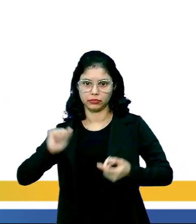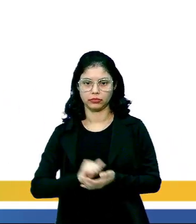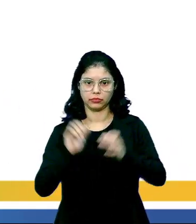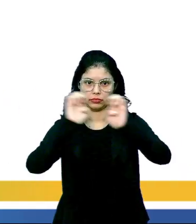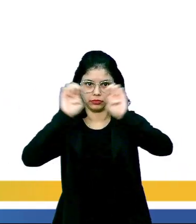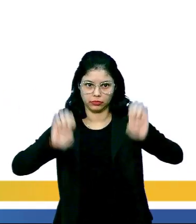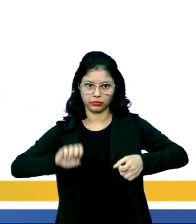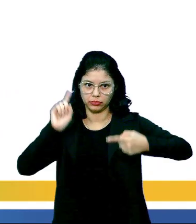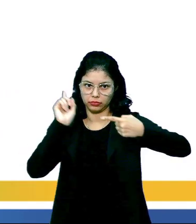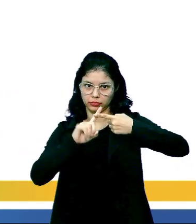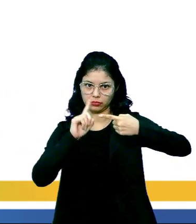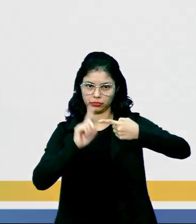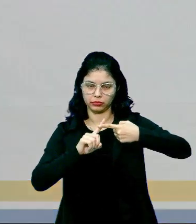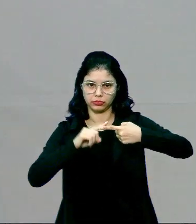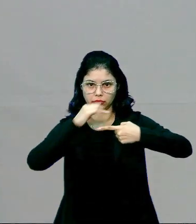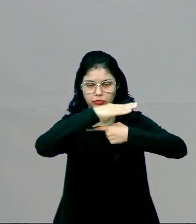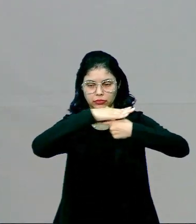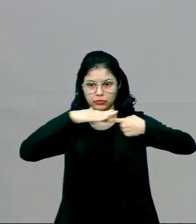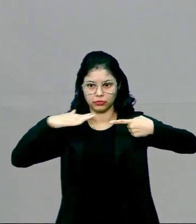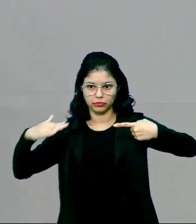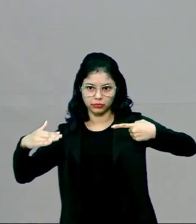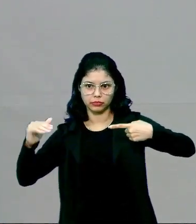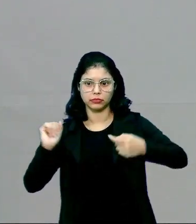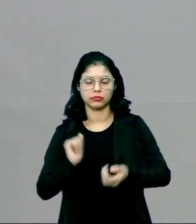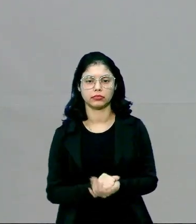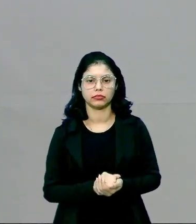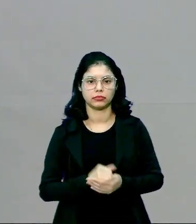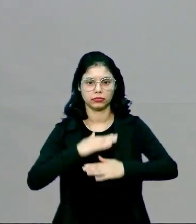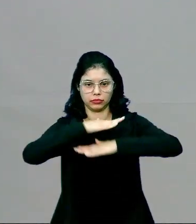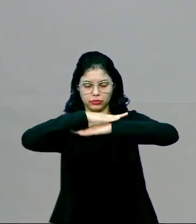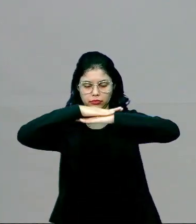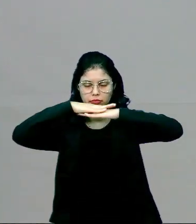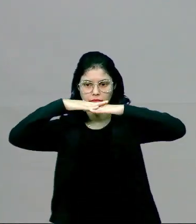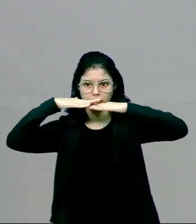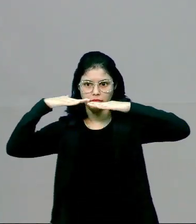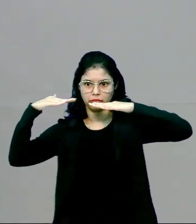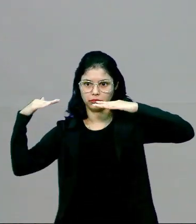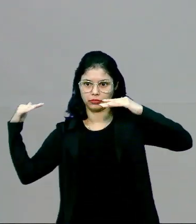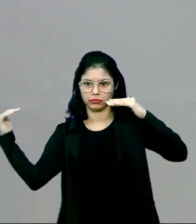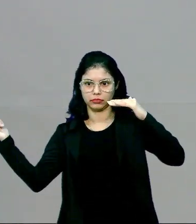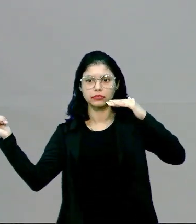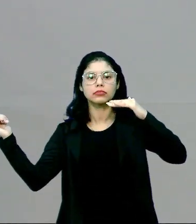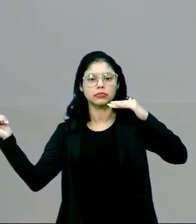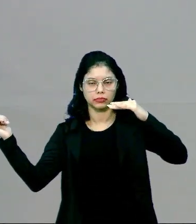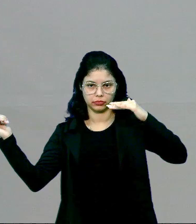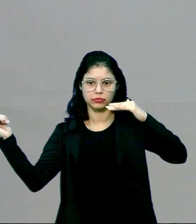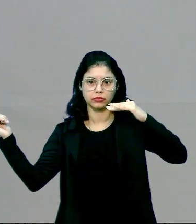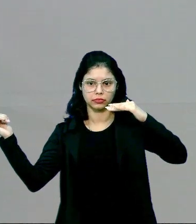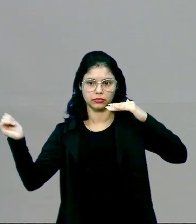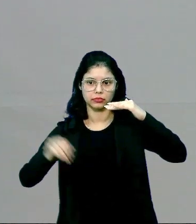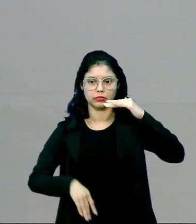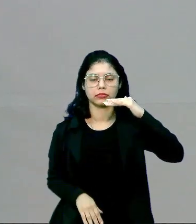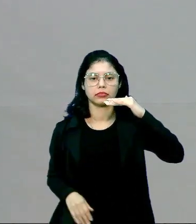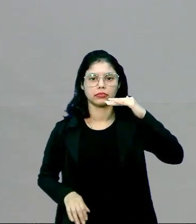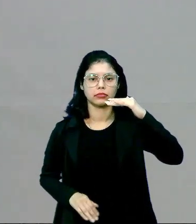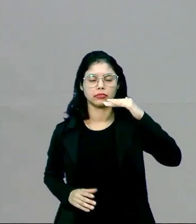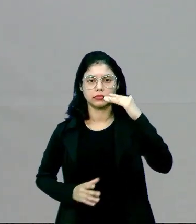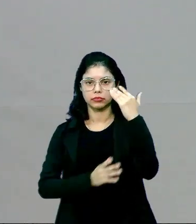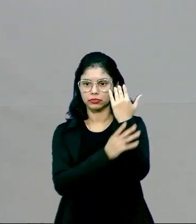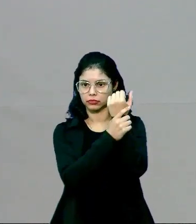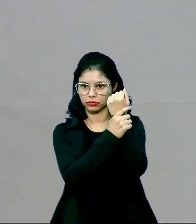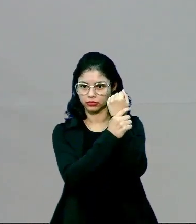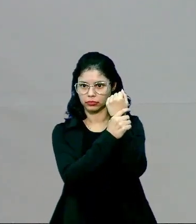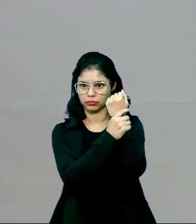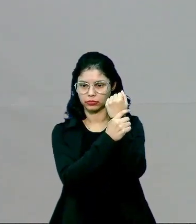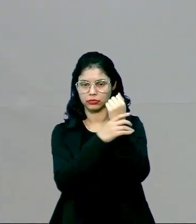estrutura da imagem, ela é uma camada impermeabilizada, né? Ela protege,